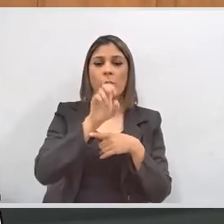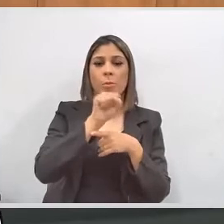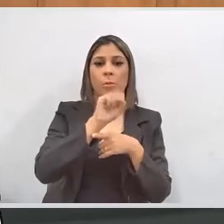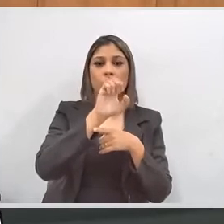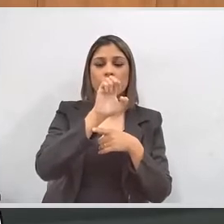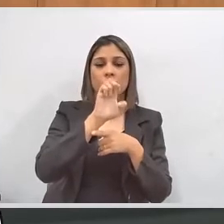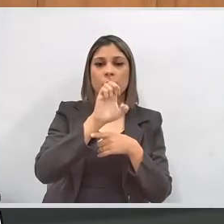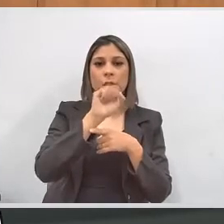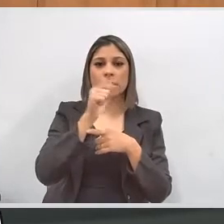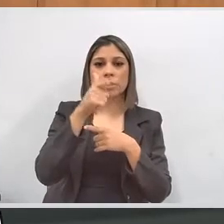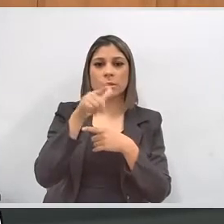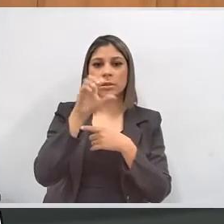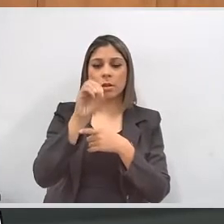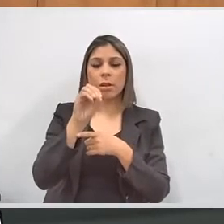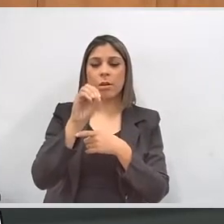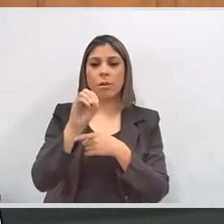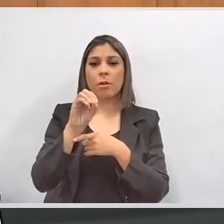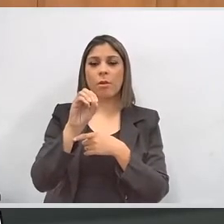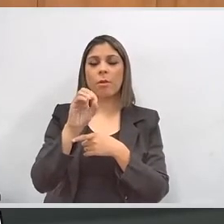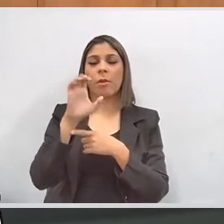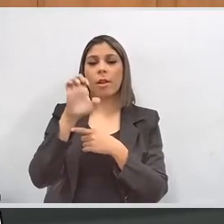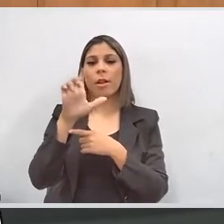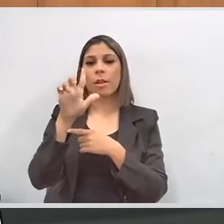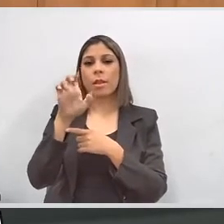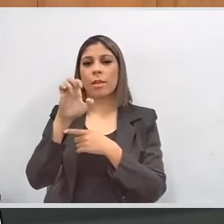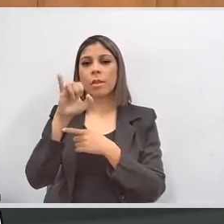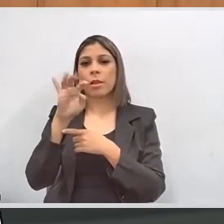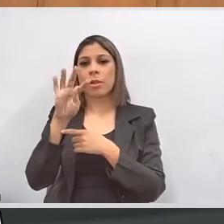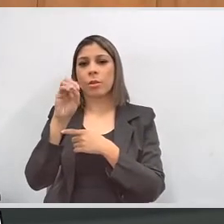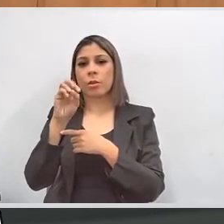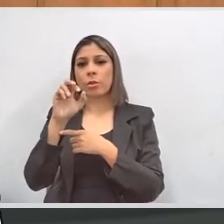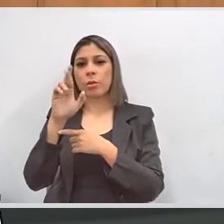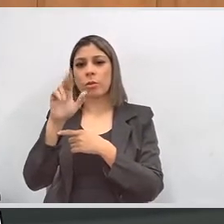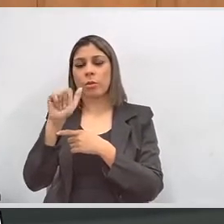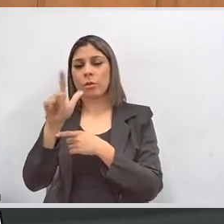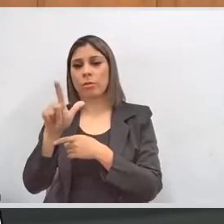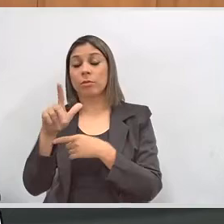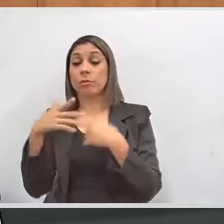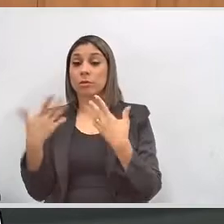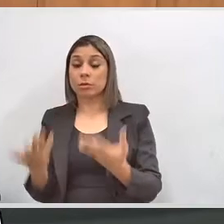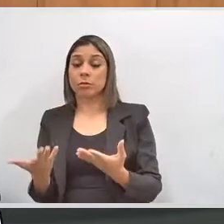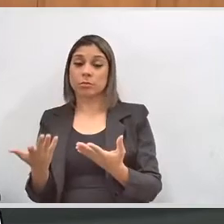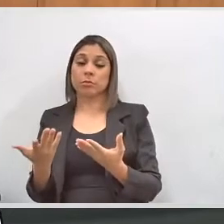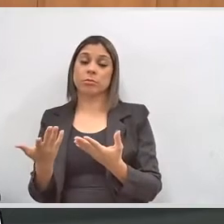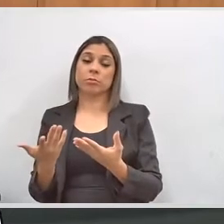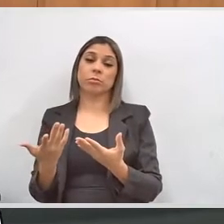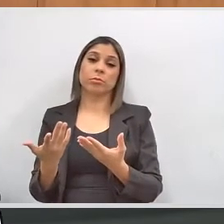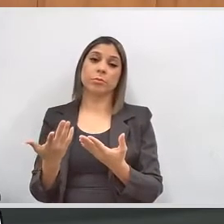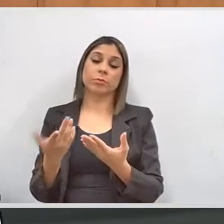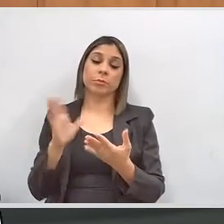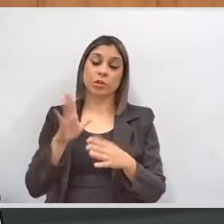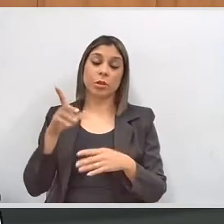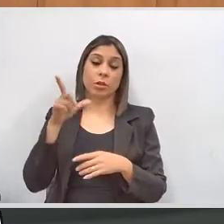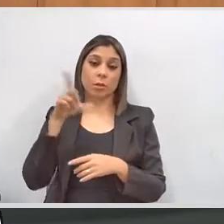eleitorais, então, nós nos deparamos com a dificuldade naqueles lugares em que, naturalmente, já não existam